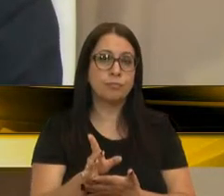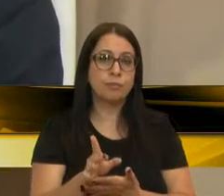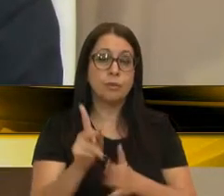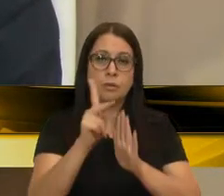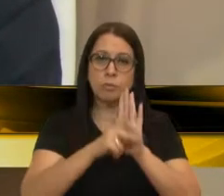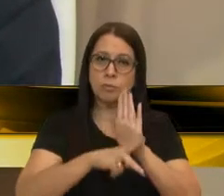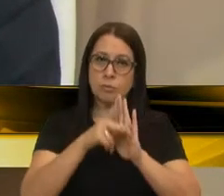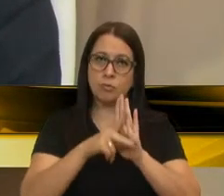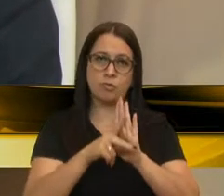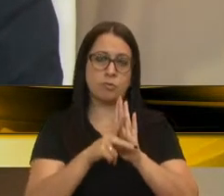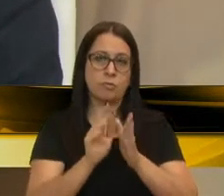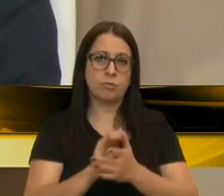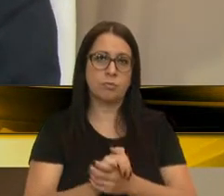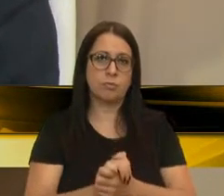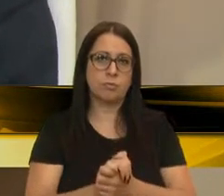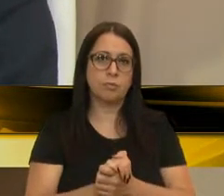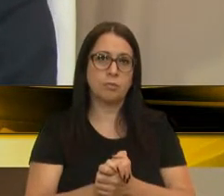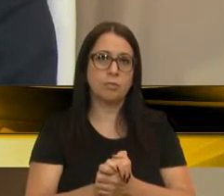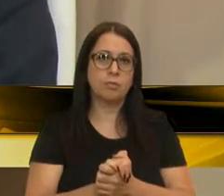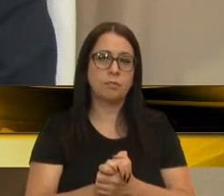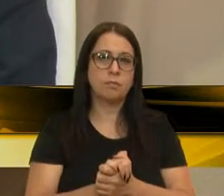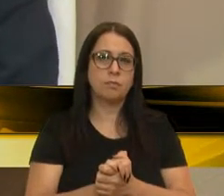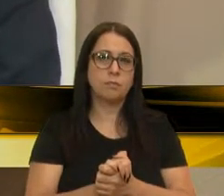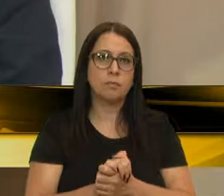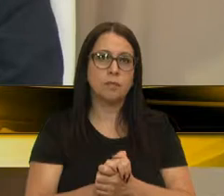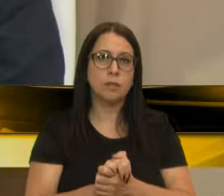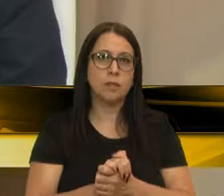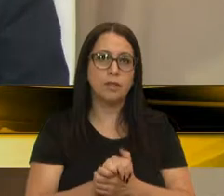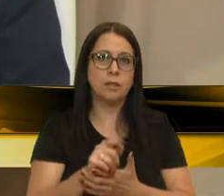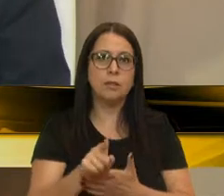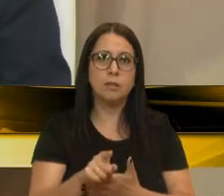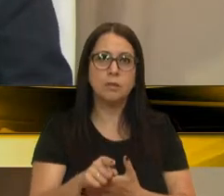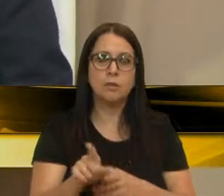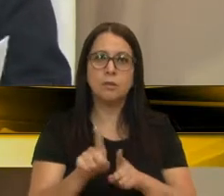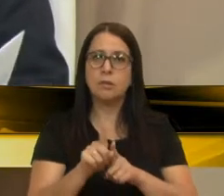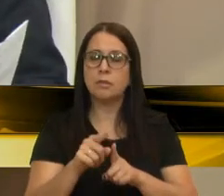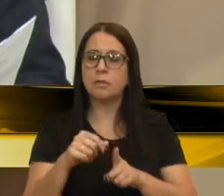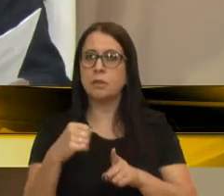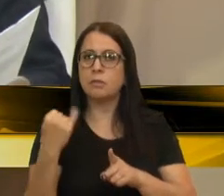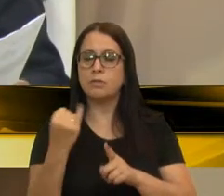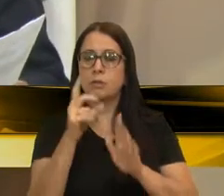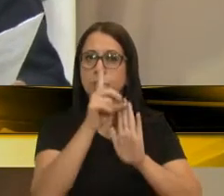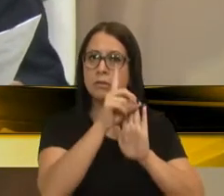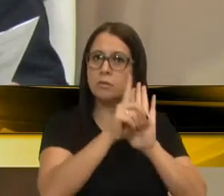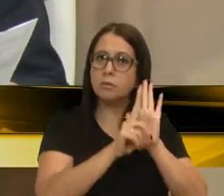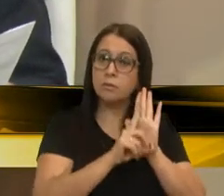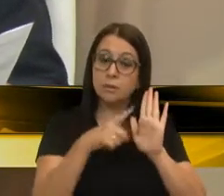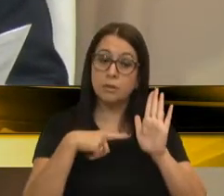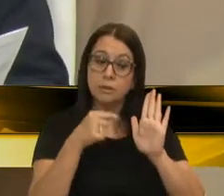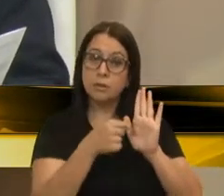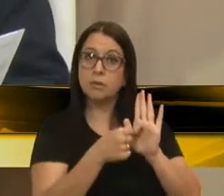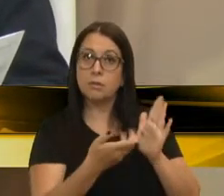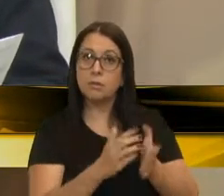projeto, esse decreto do presidente, porque é importante dizer o decreto que tem aqui, né?